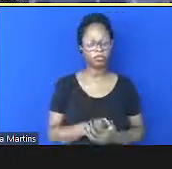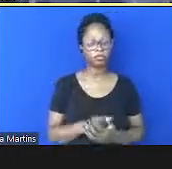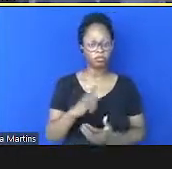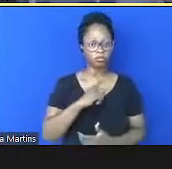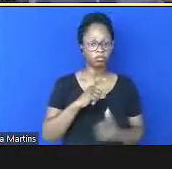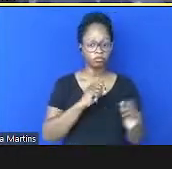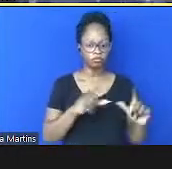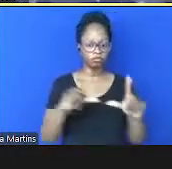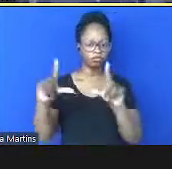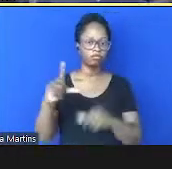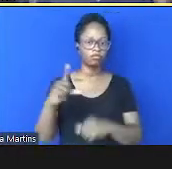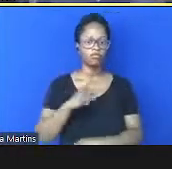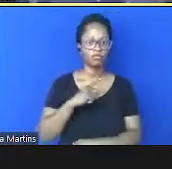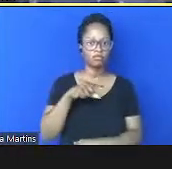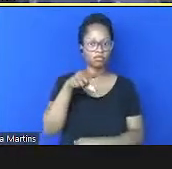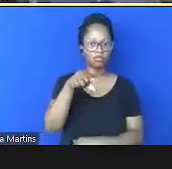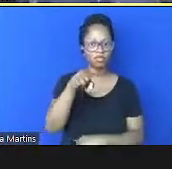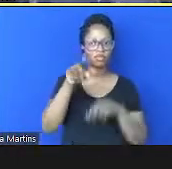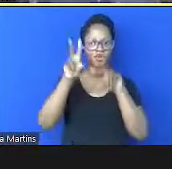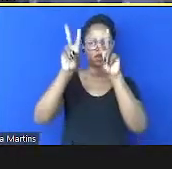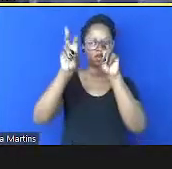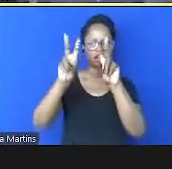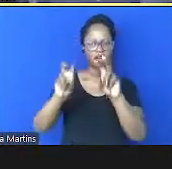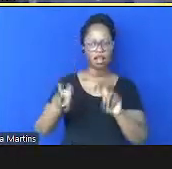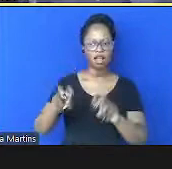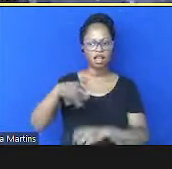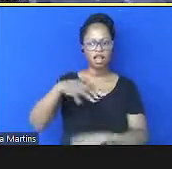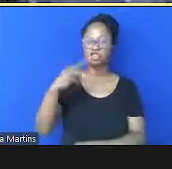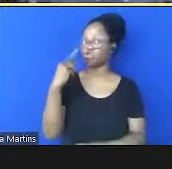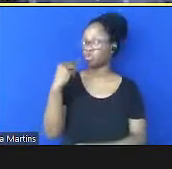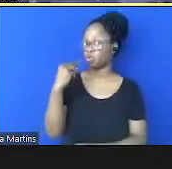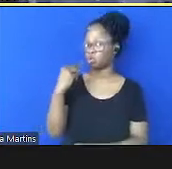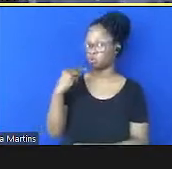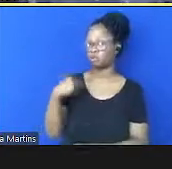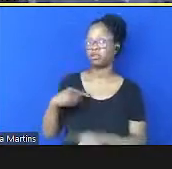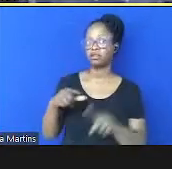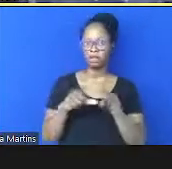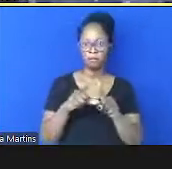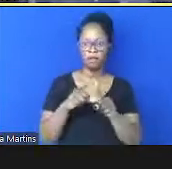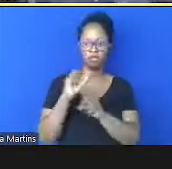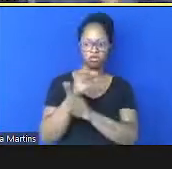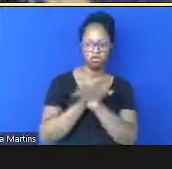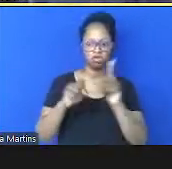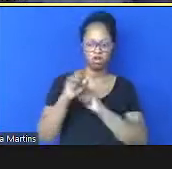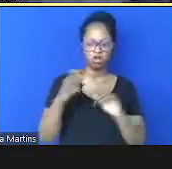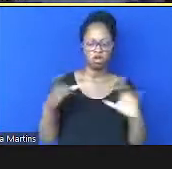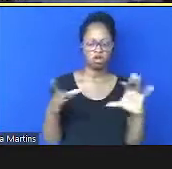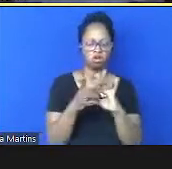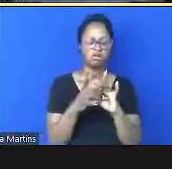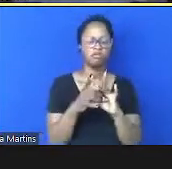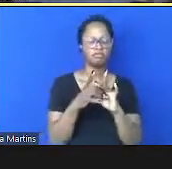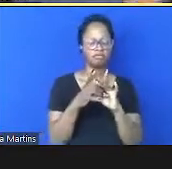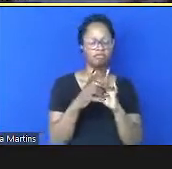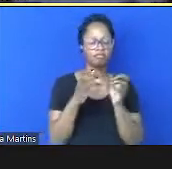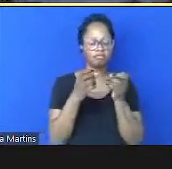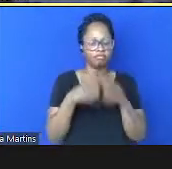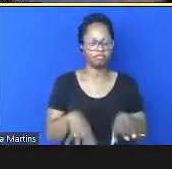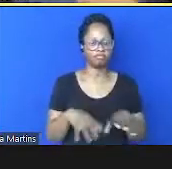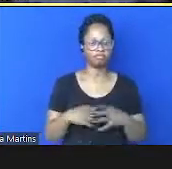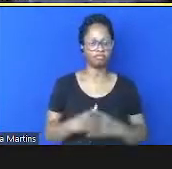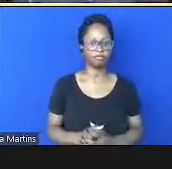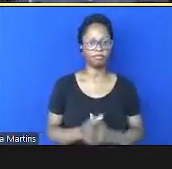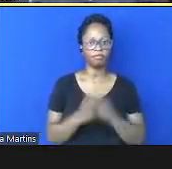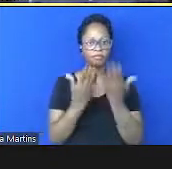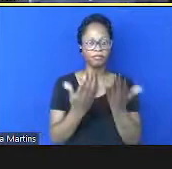as questões nutricionais e os fatores sociais complicados por isso e também a